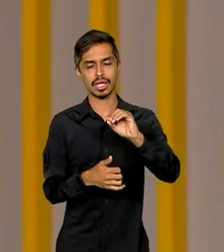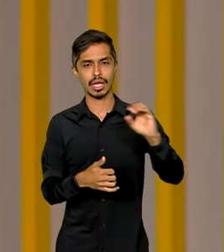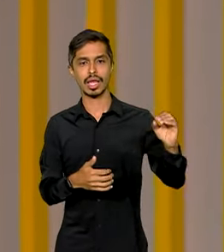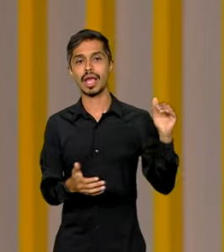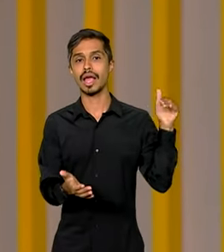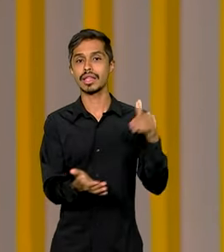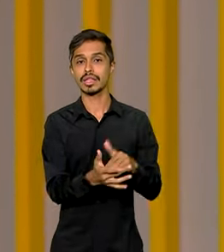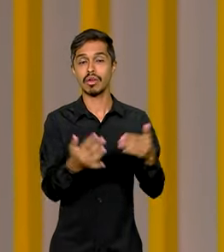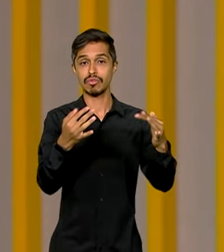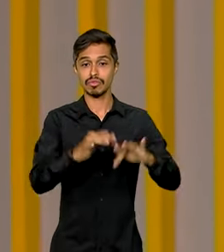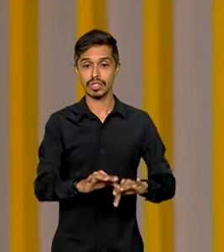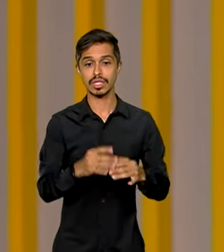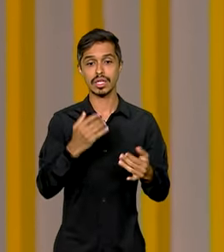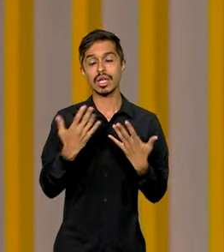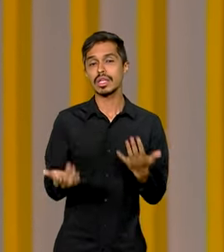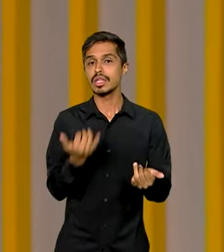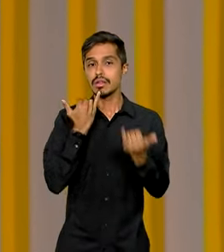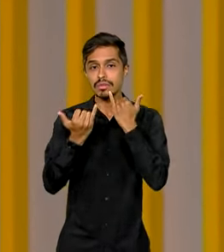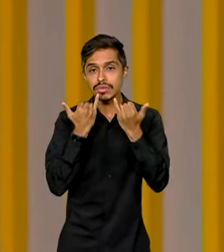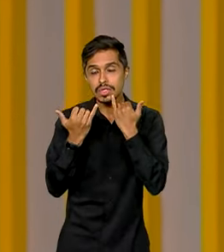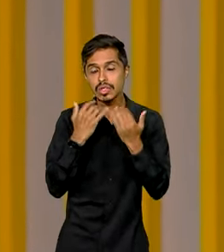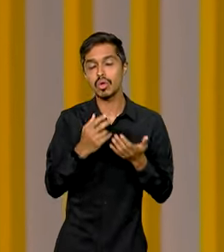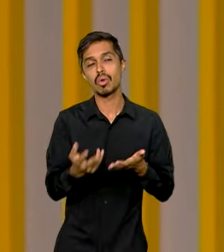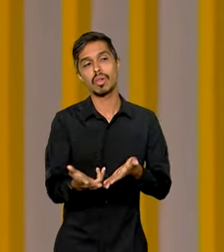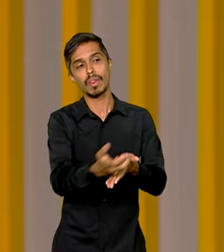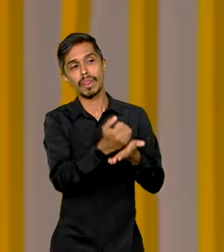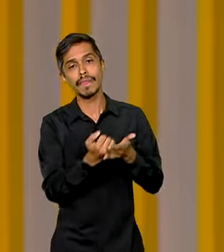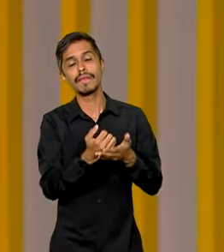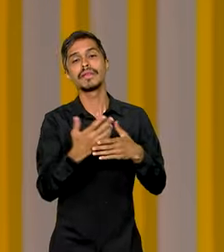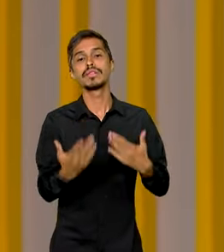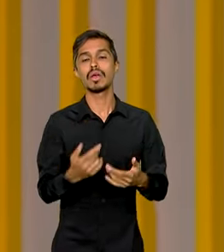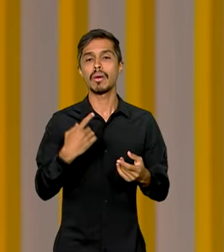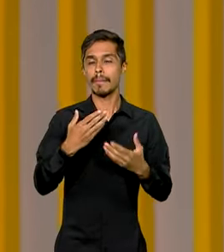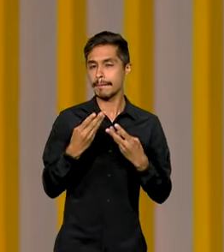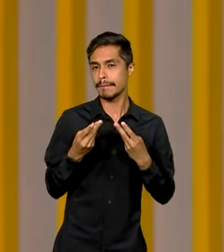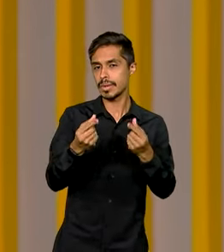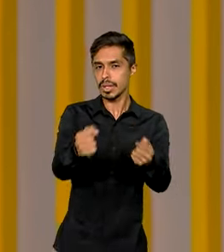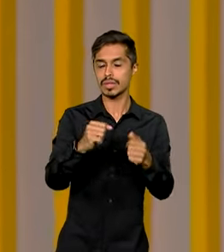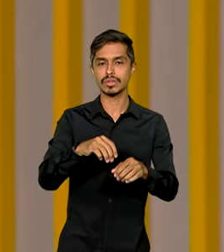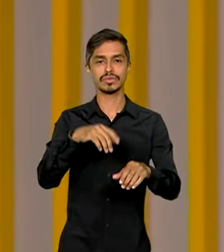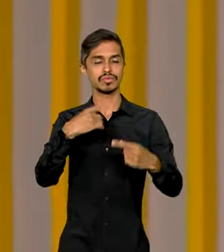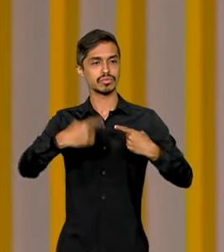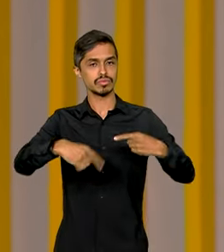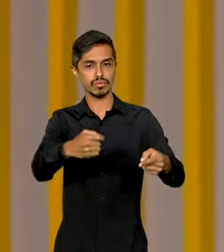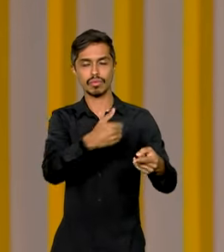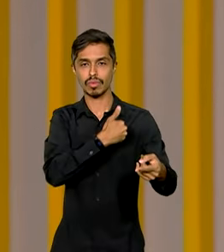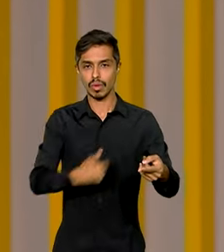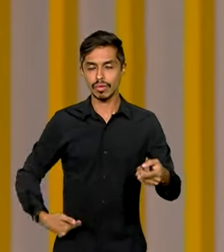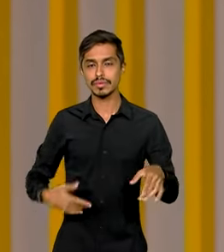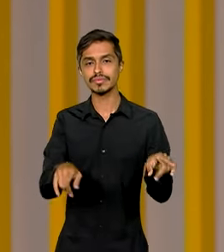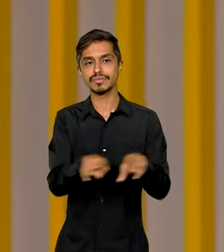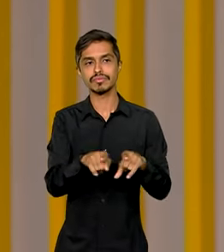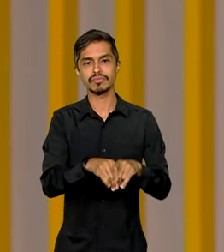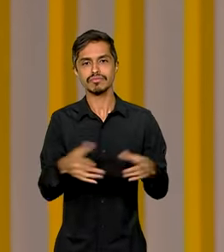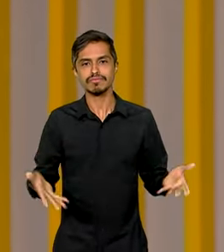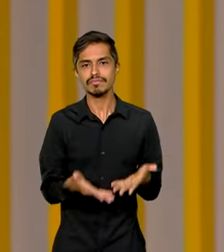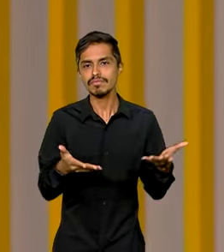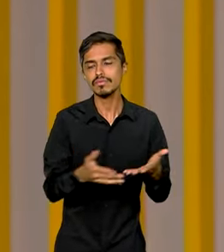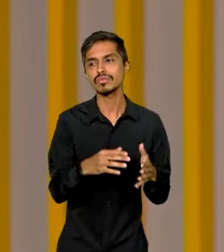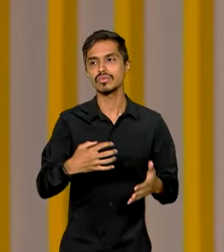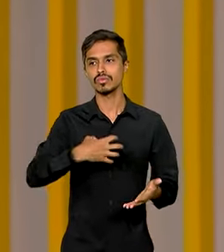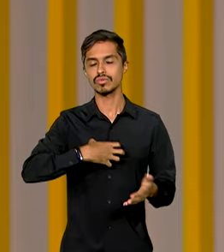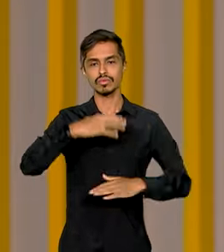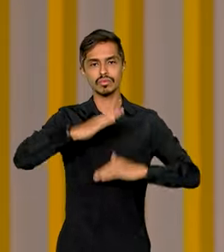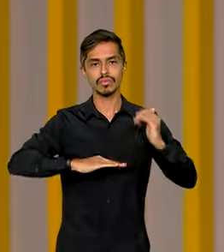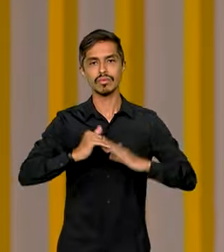do caso. Os dados levantados vão ser usados para aprimorar políticas públicas e alavancar os resultados práticos na